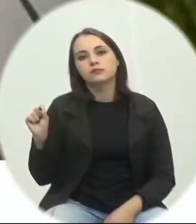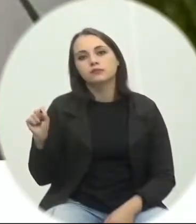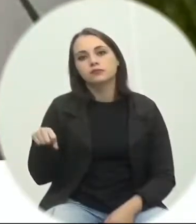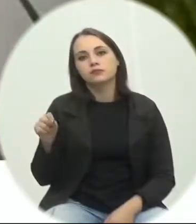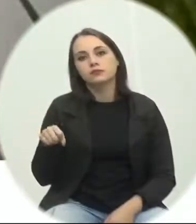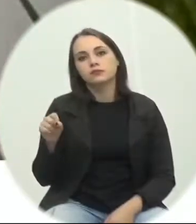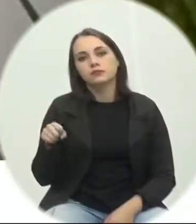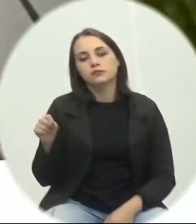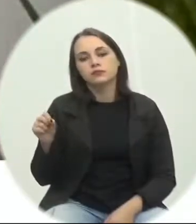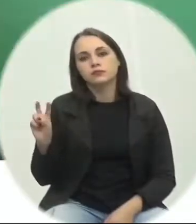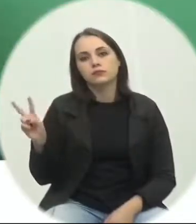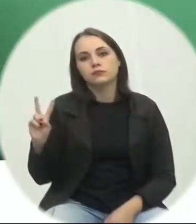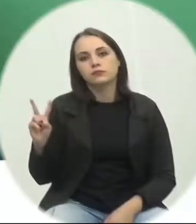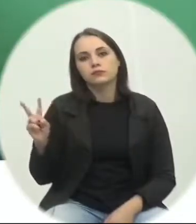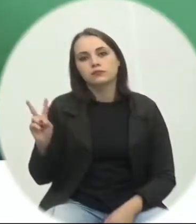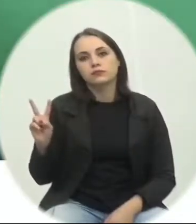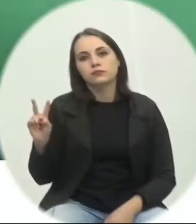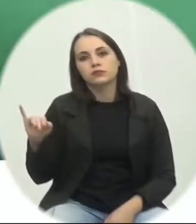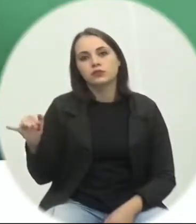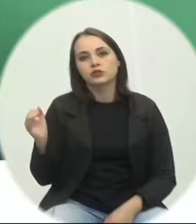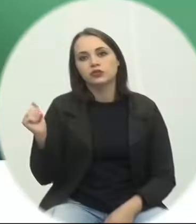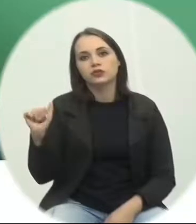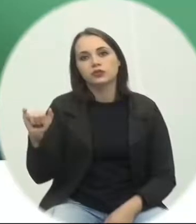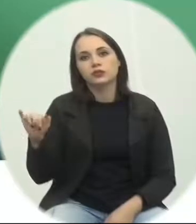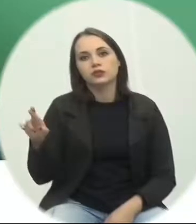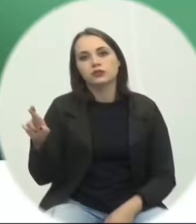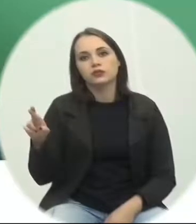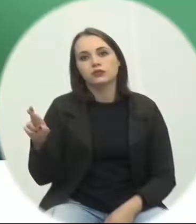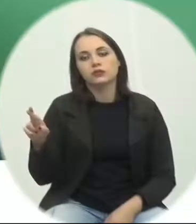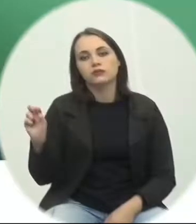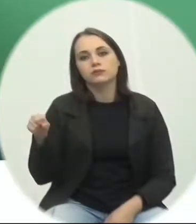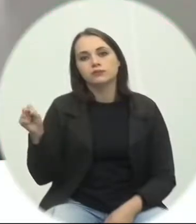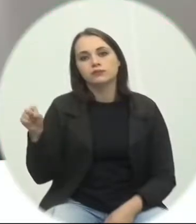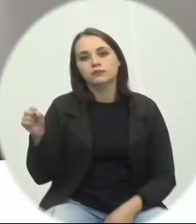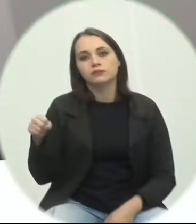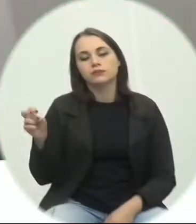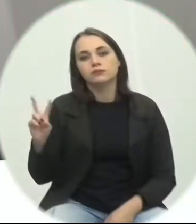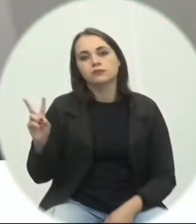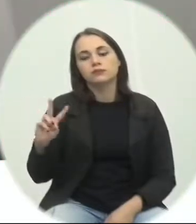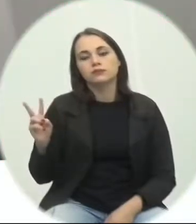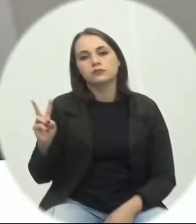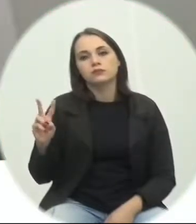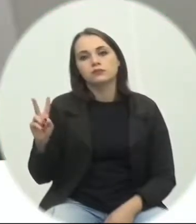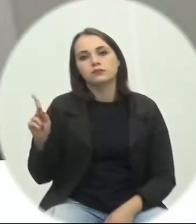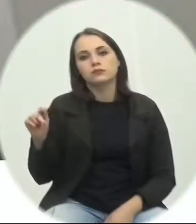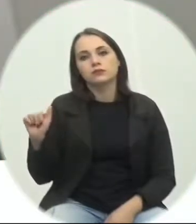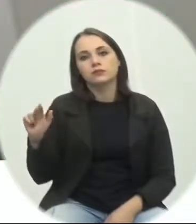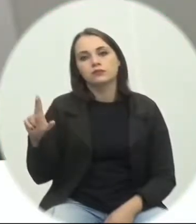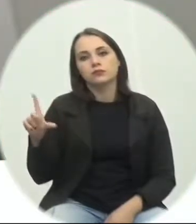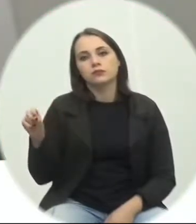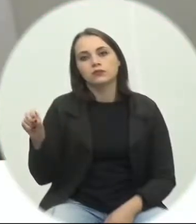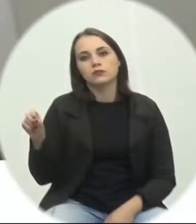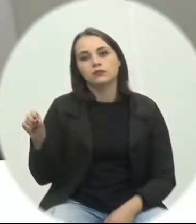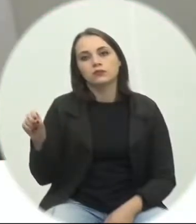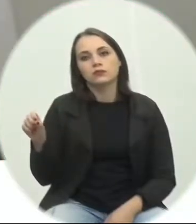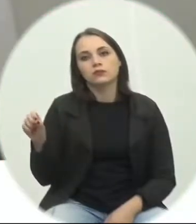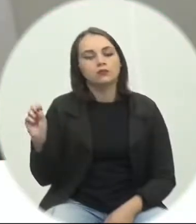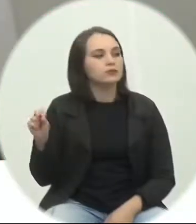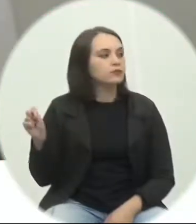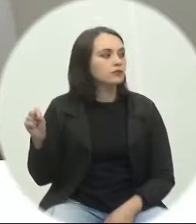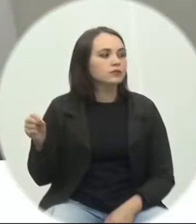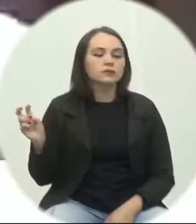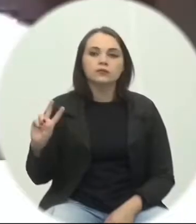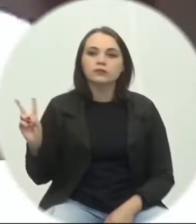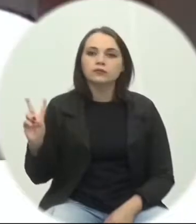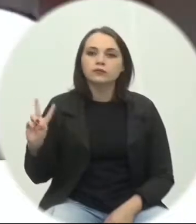A favor. A favor, vereador Jair Alexandre. Favorável, senhor presidente. A favor, vereador Paulo Ferrarese. Favorável,